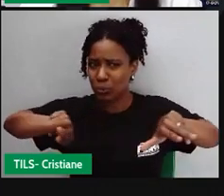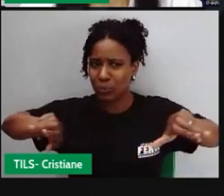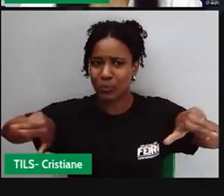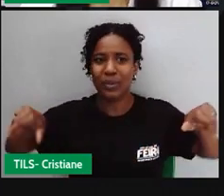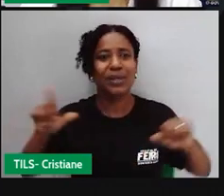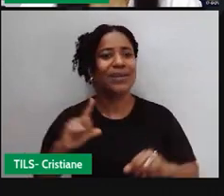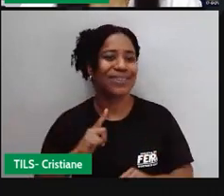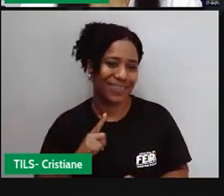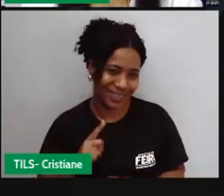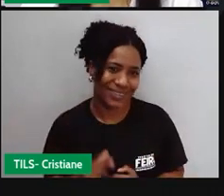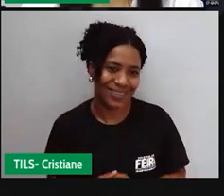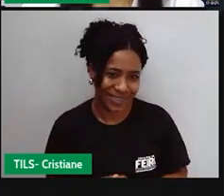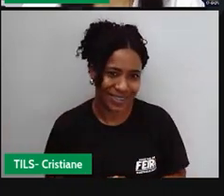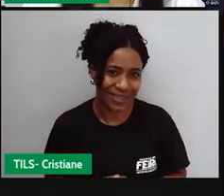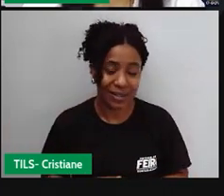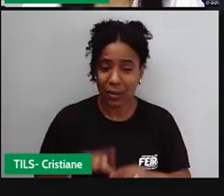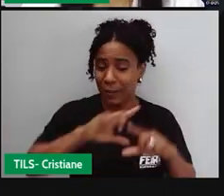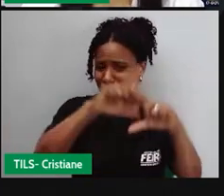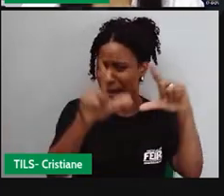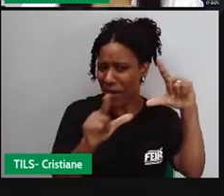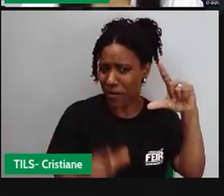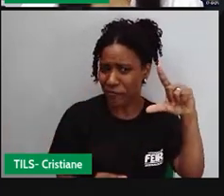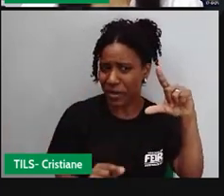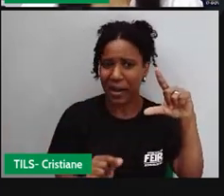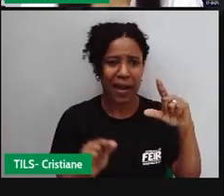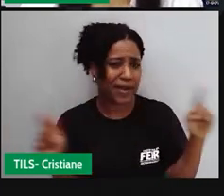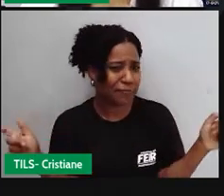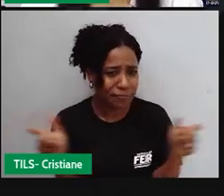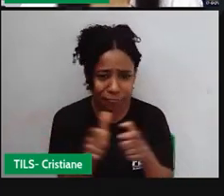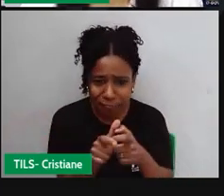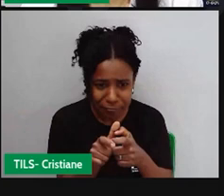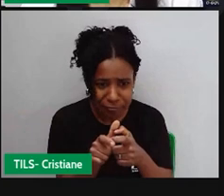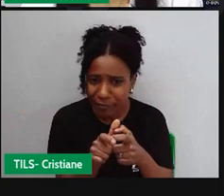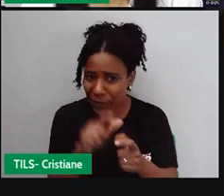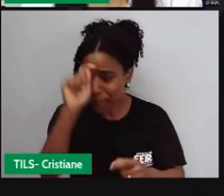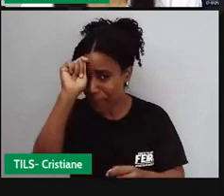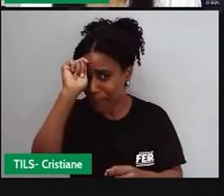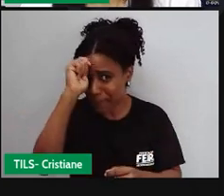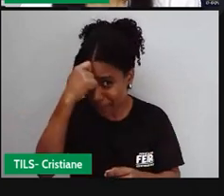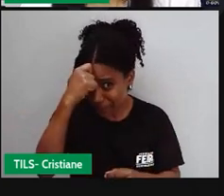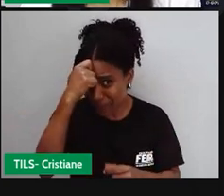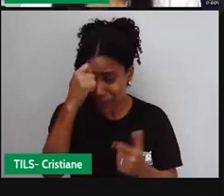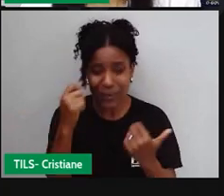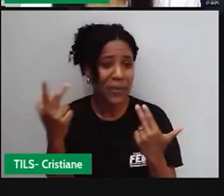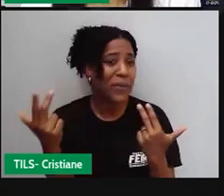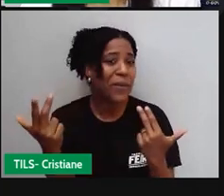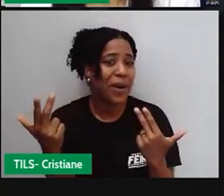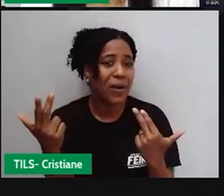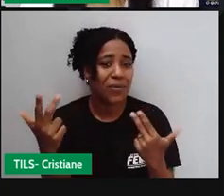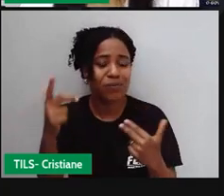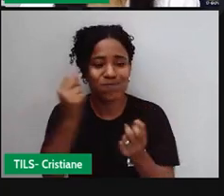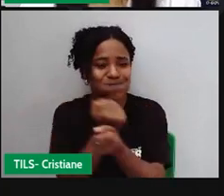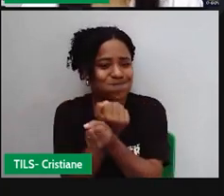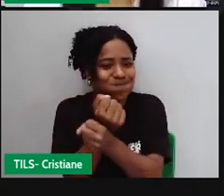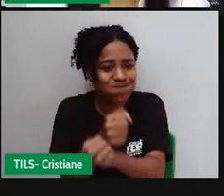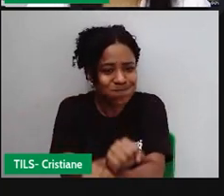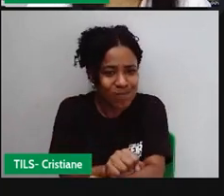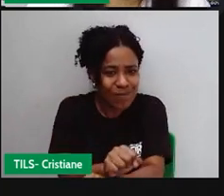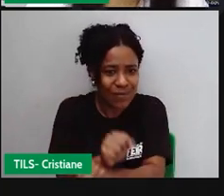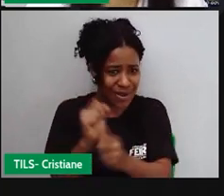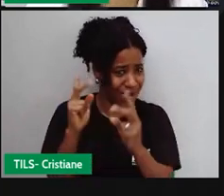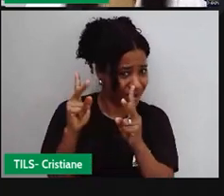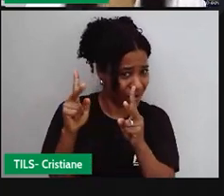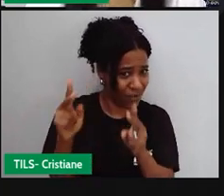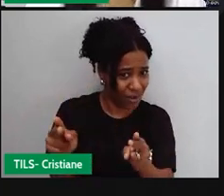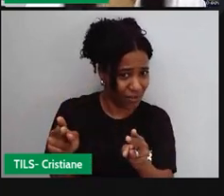A gente não pode resumir a África apenas aos negros que foram trazidos para cá como escravos, porque até eles